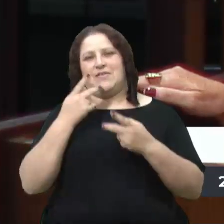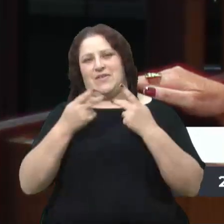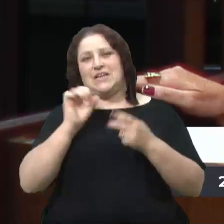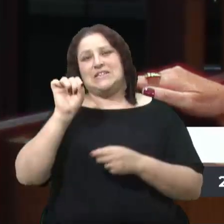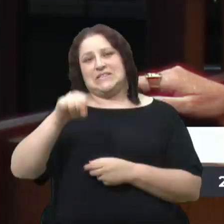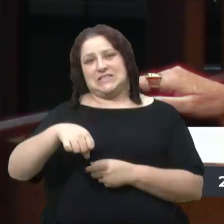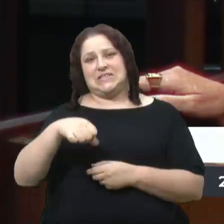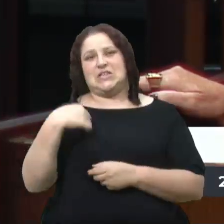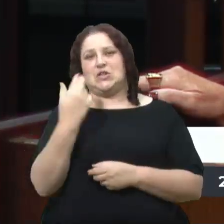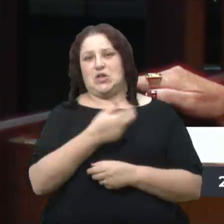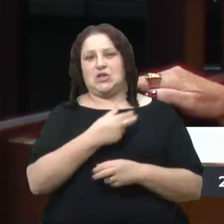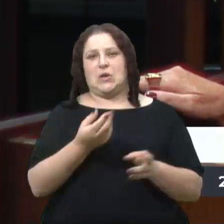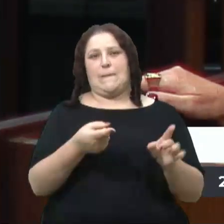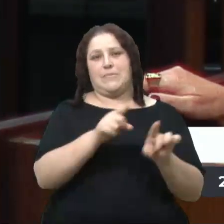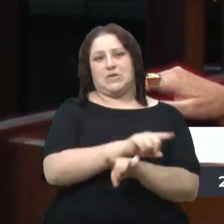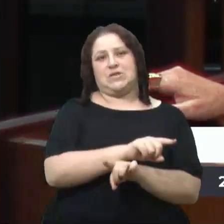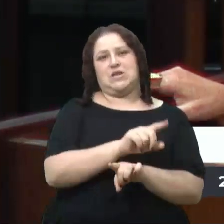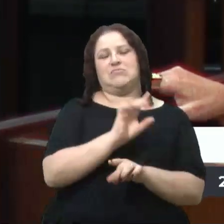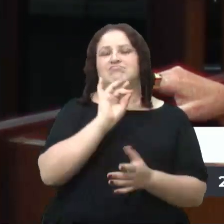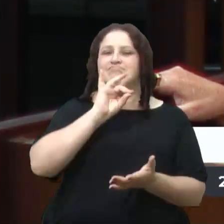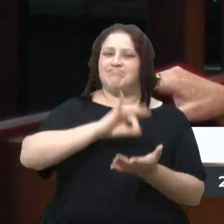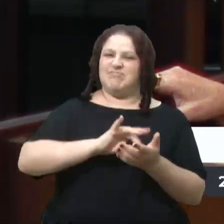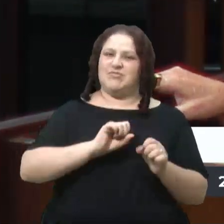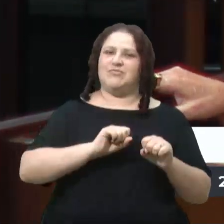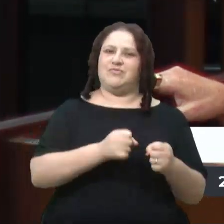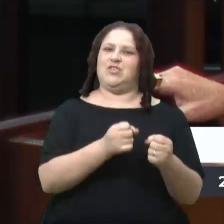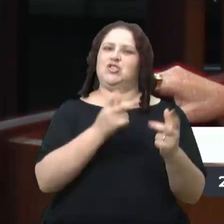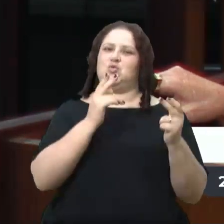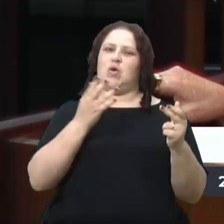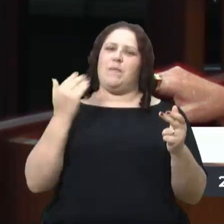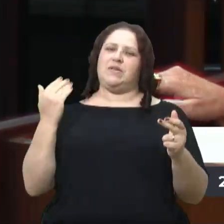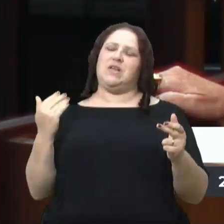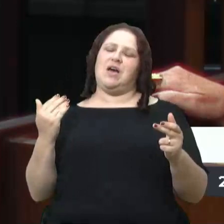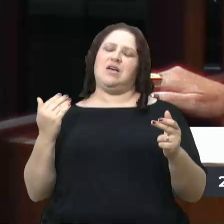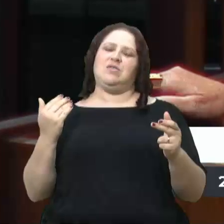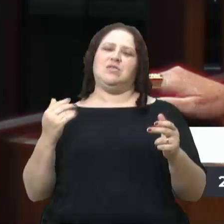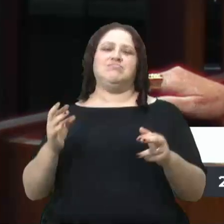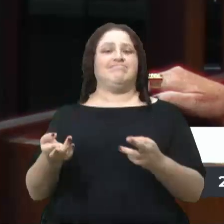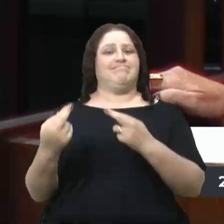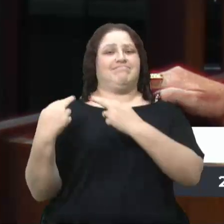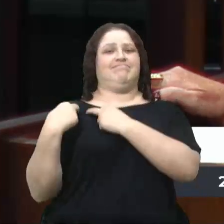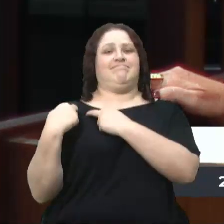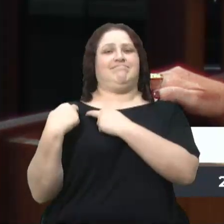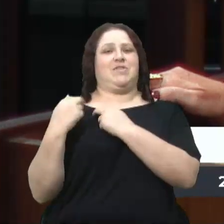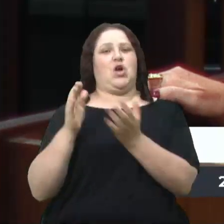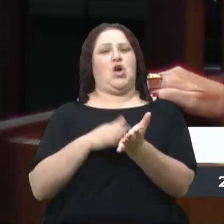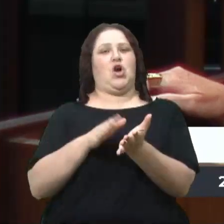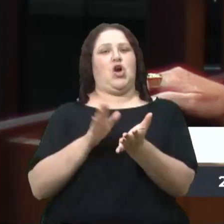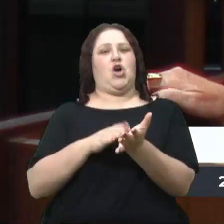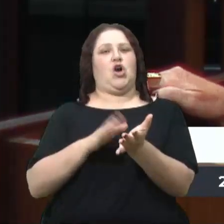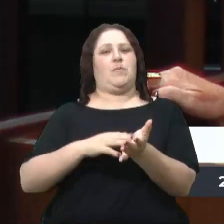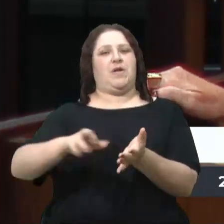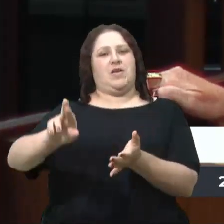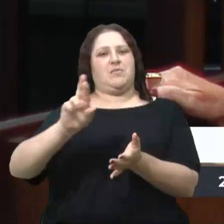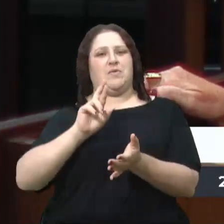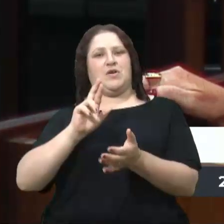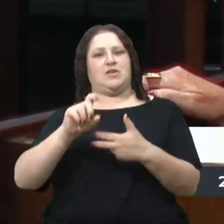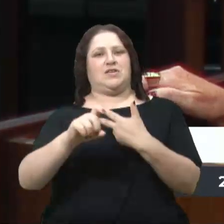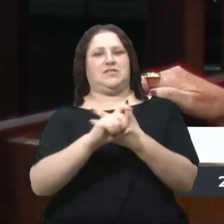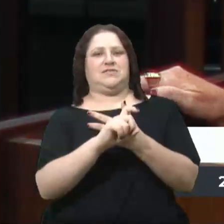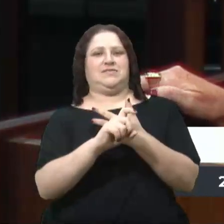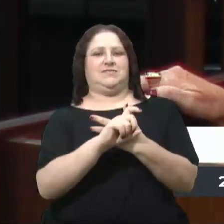sim, nossa oposição será efetiva, como sempre foi, com responsabilidade, mas cobrando resolutividade do poder